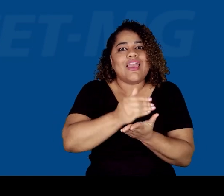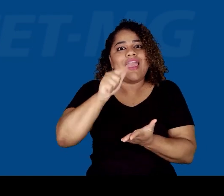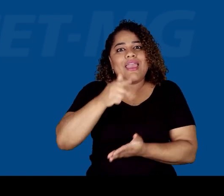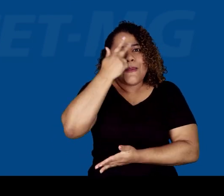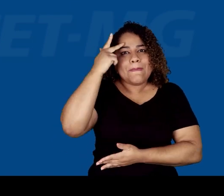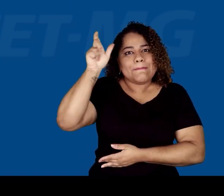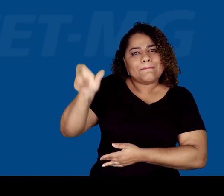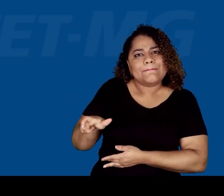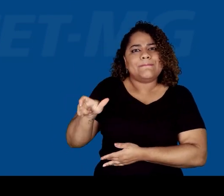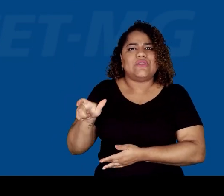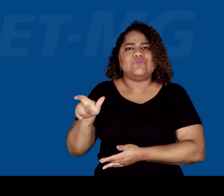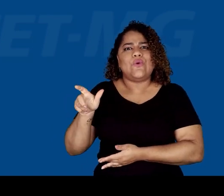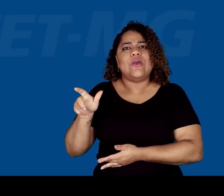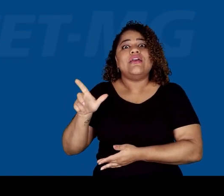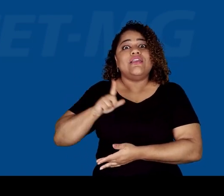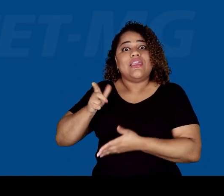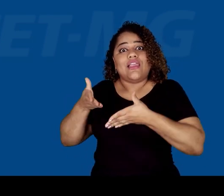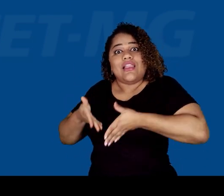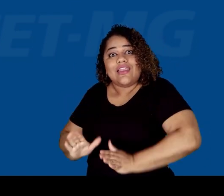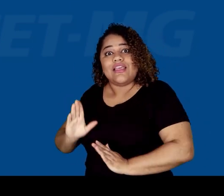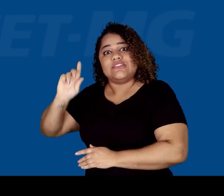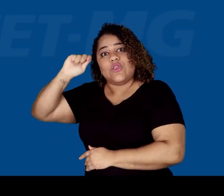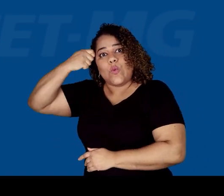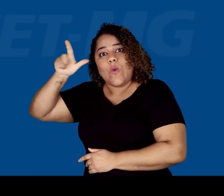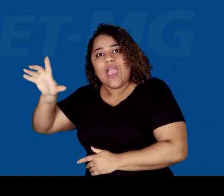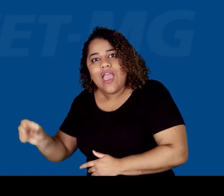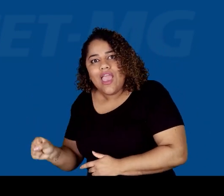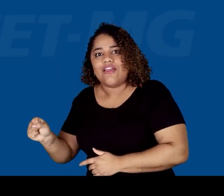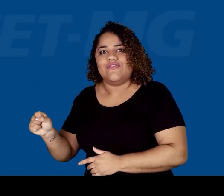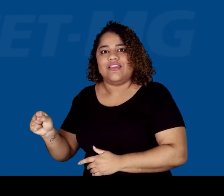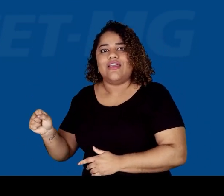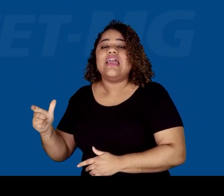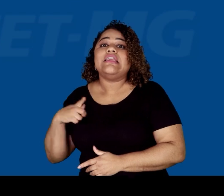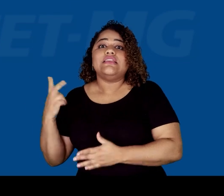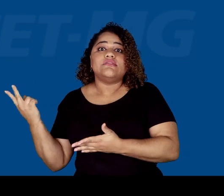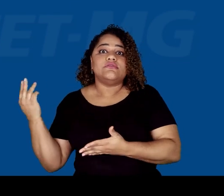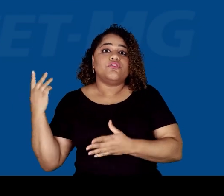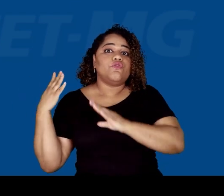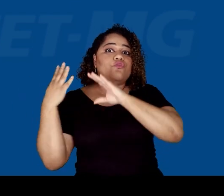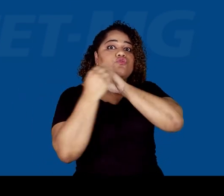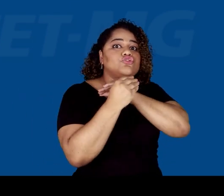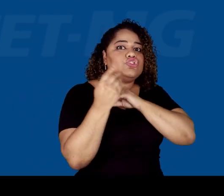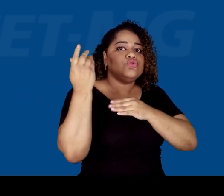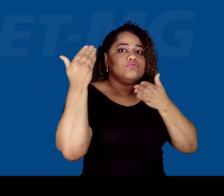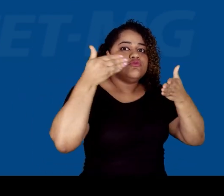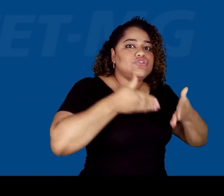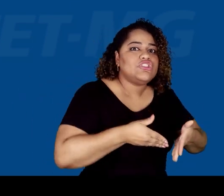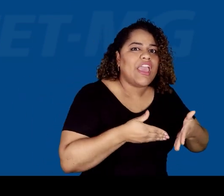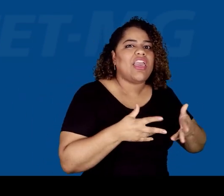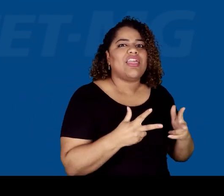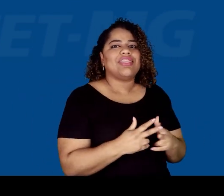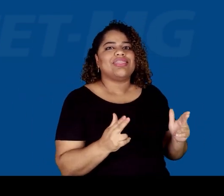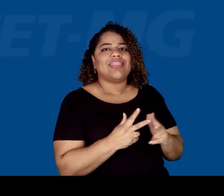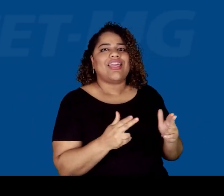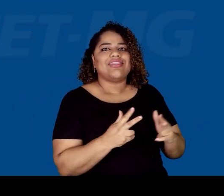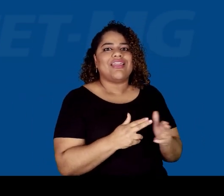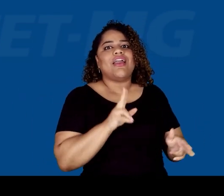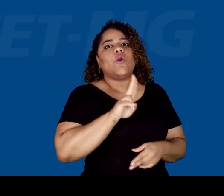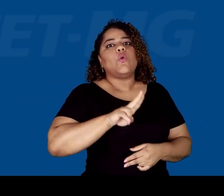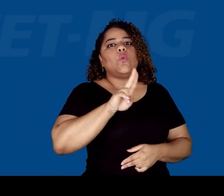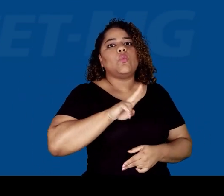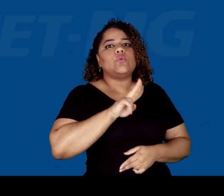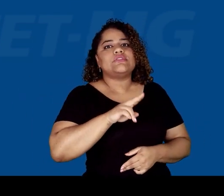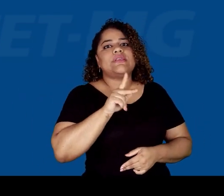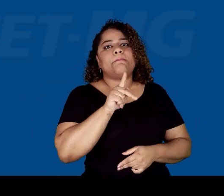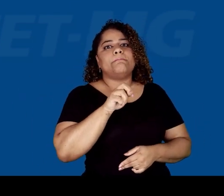XIX, era alguém de origem africana, mestiça ou não, que usava o termo pardo para fugir da sua condição racial